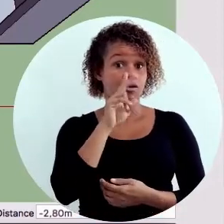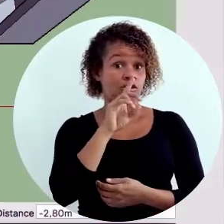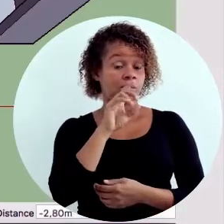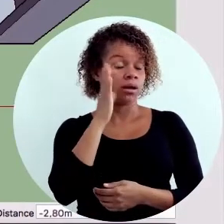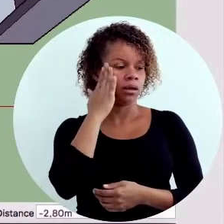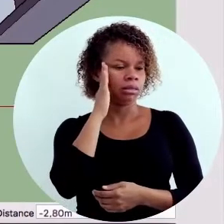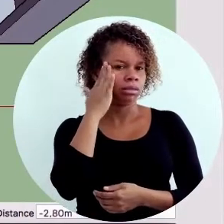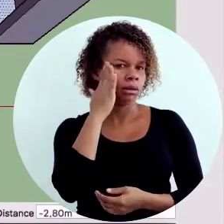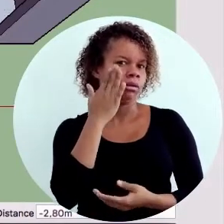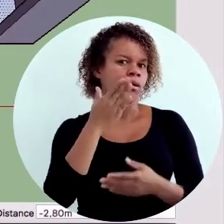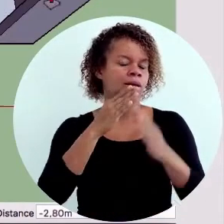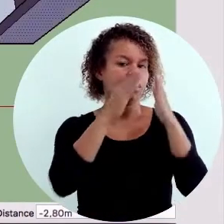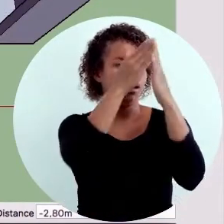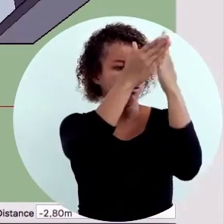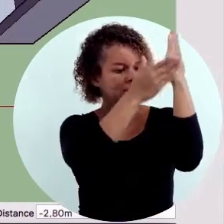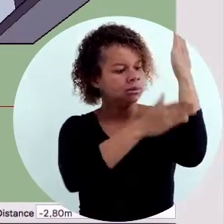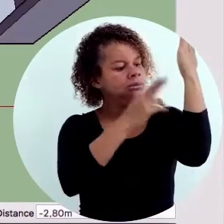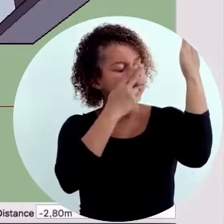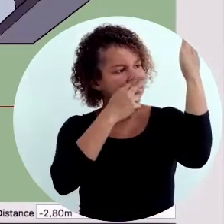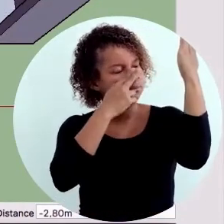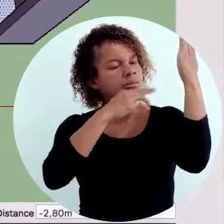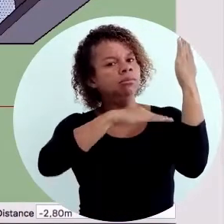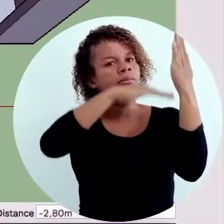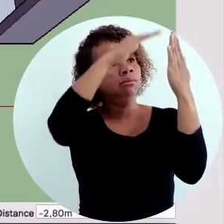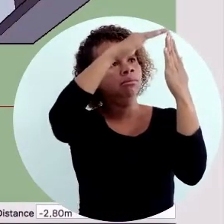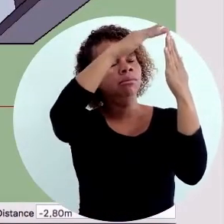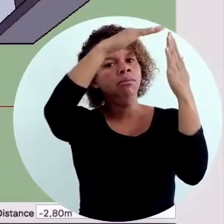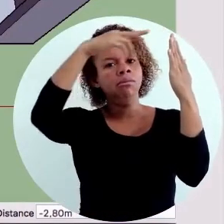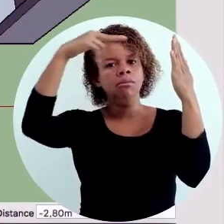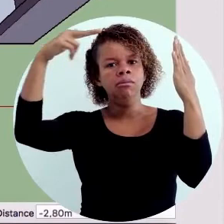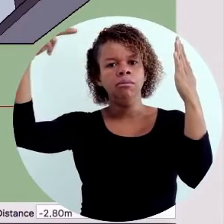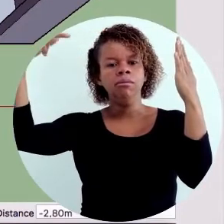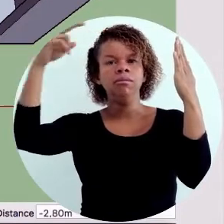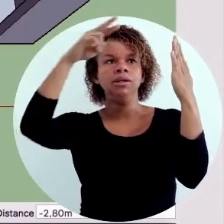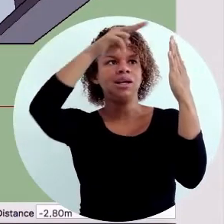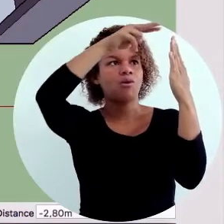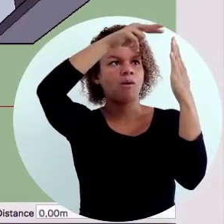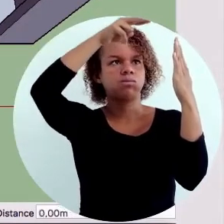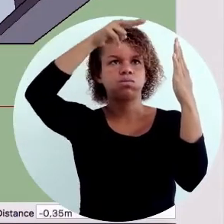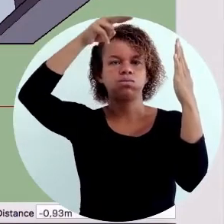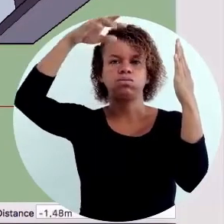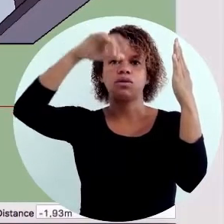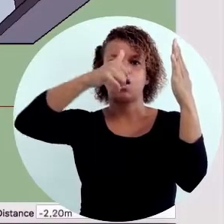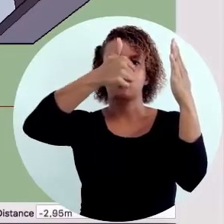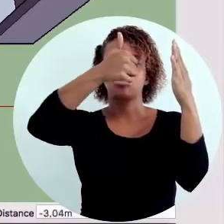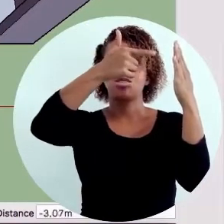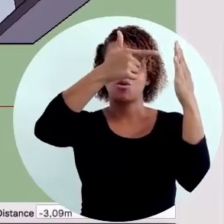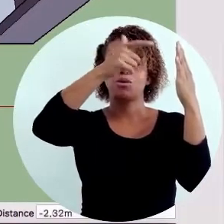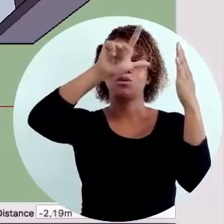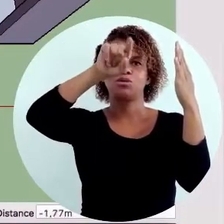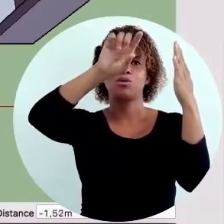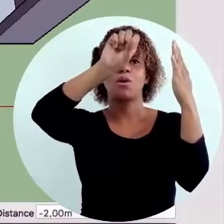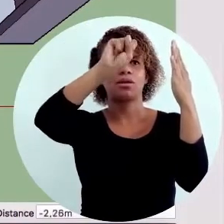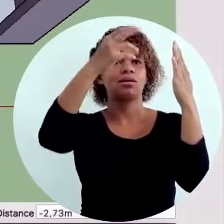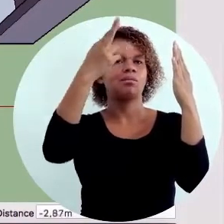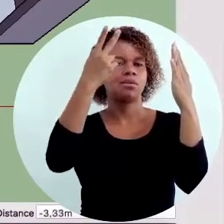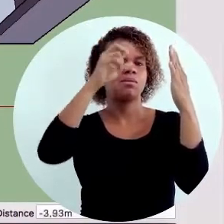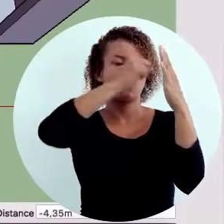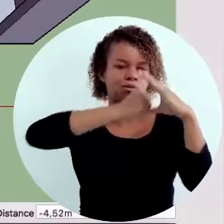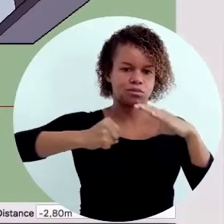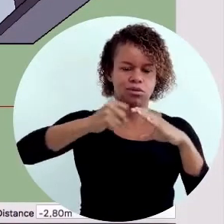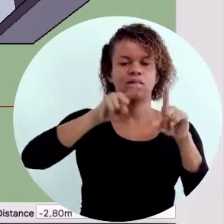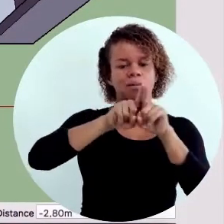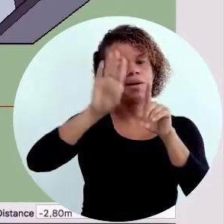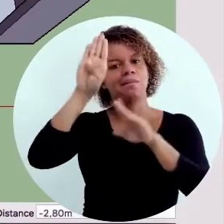Dessa forma o software entende que essa parede tem a mesma altura das demais. E o mesmo procedimento para o bloco do